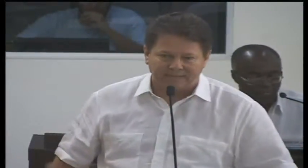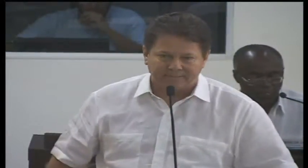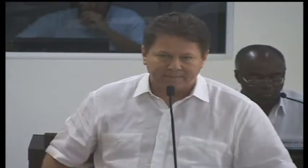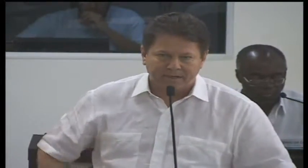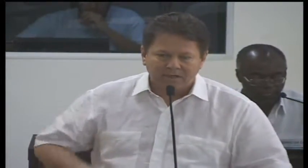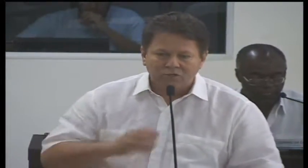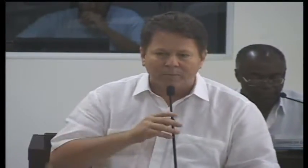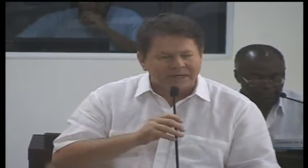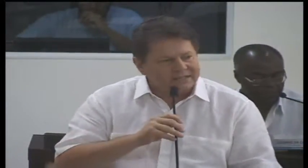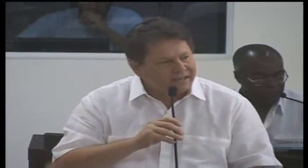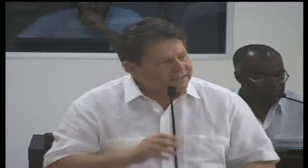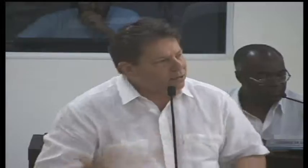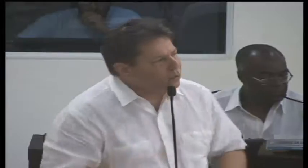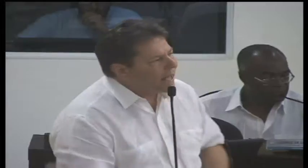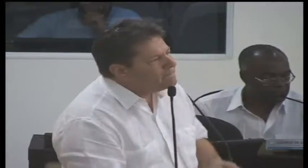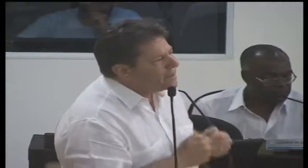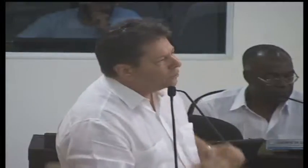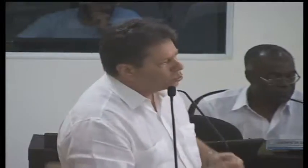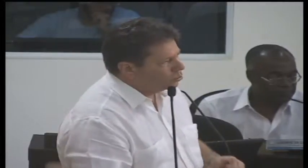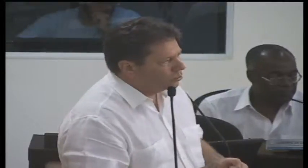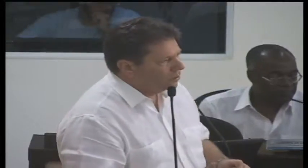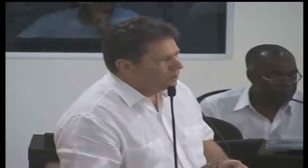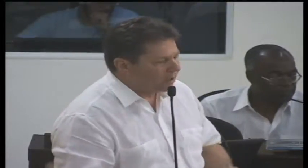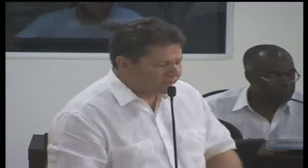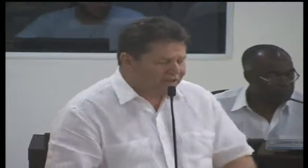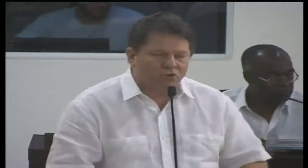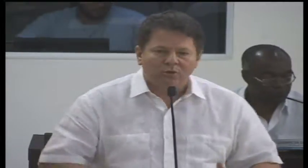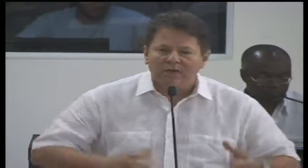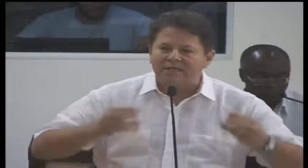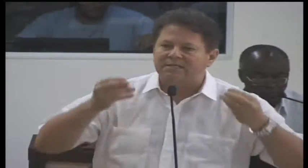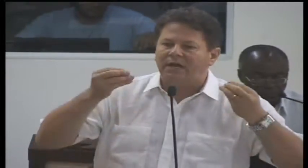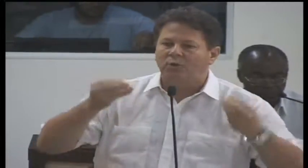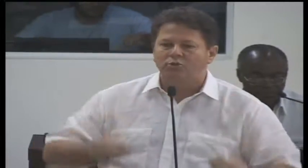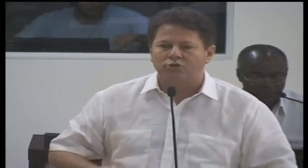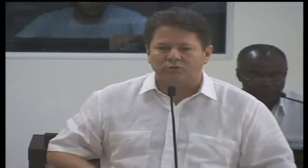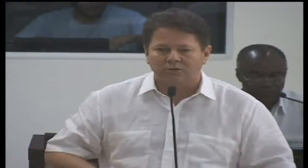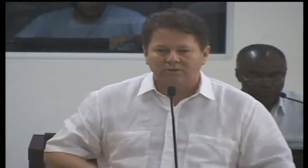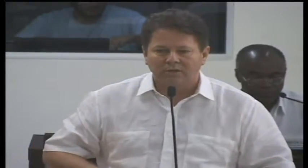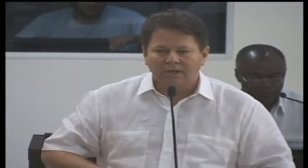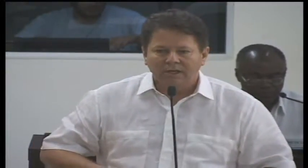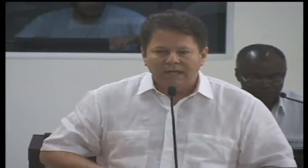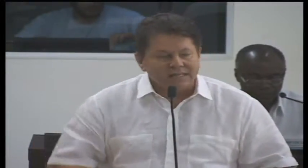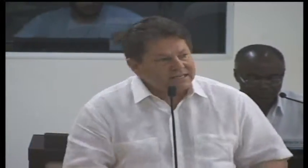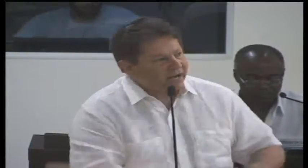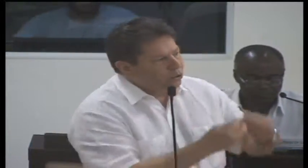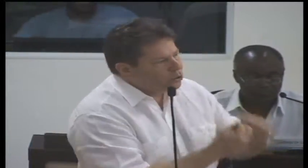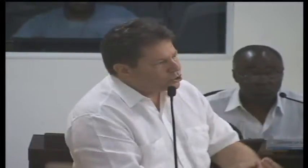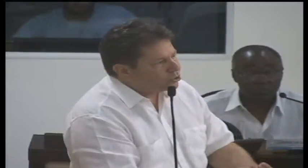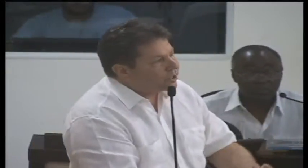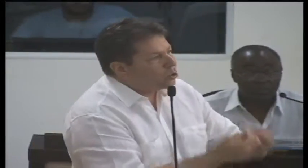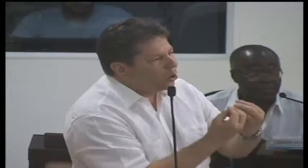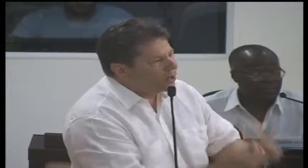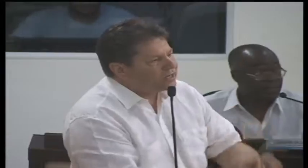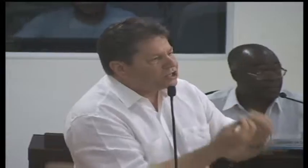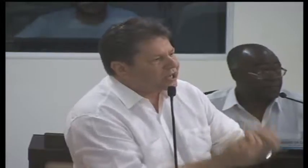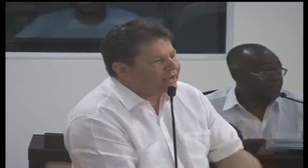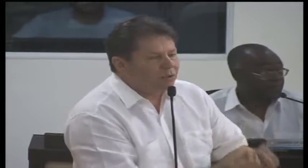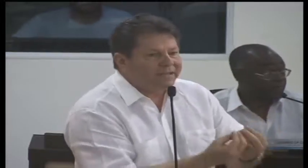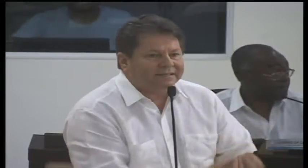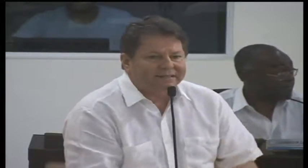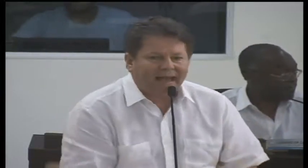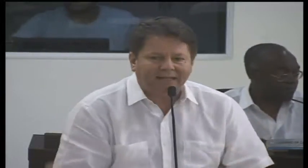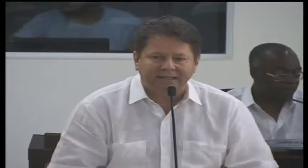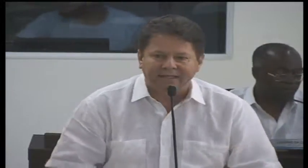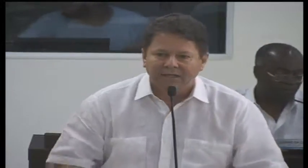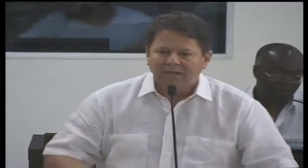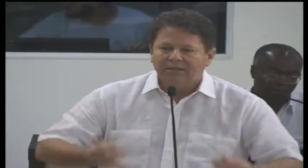em nossa cidade. Senhor presidente, é com lamento que eu vejo esse anúncio. Esse anúncio que coloca em